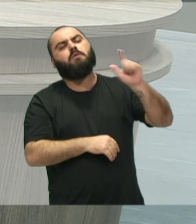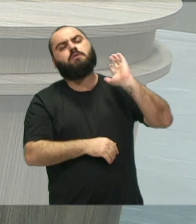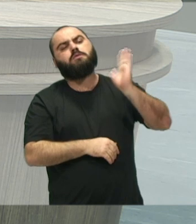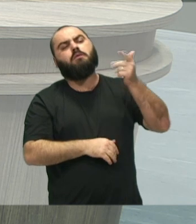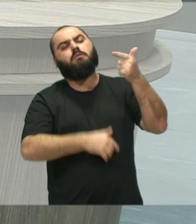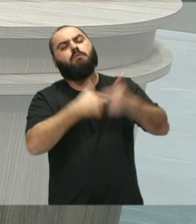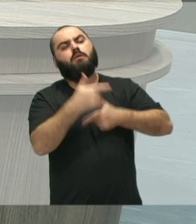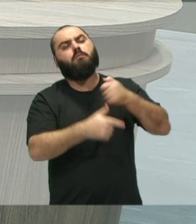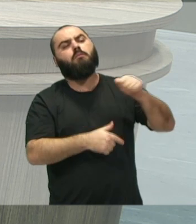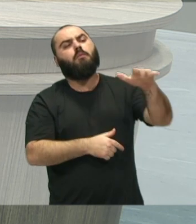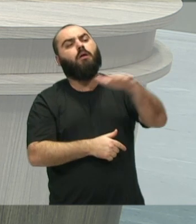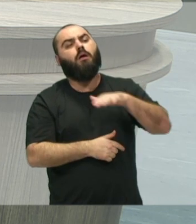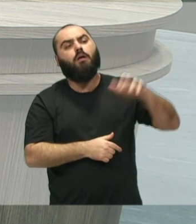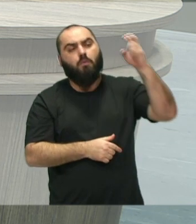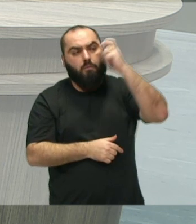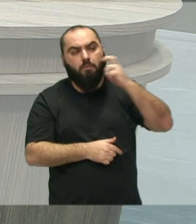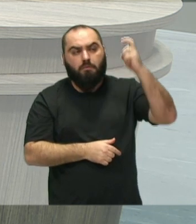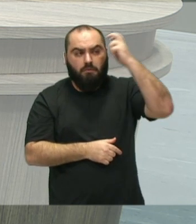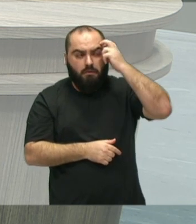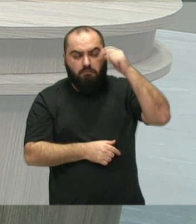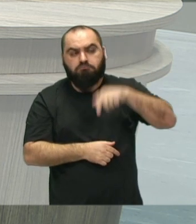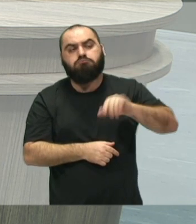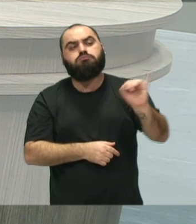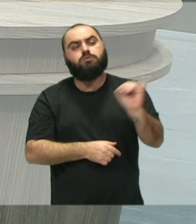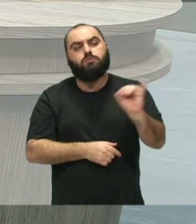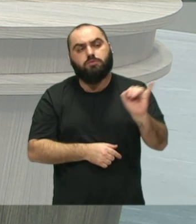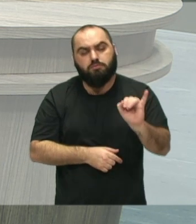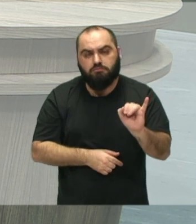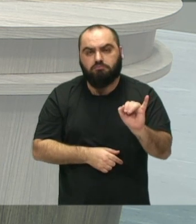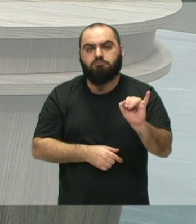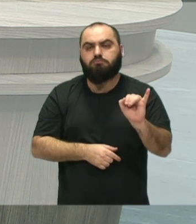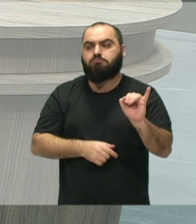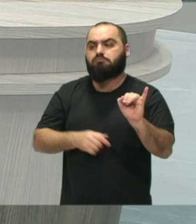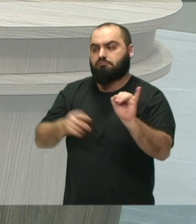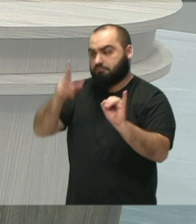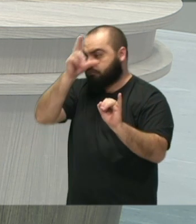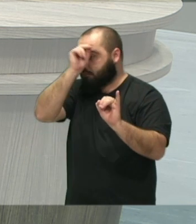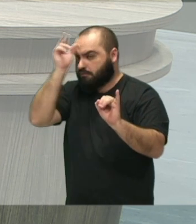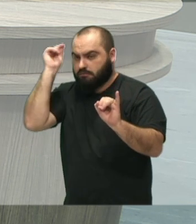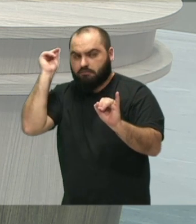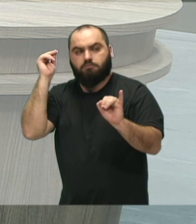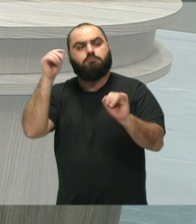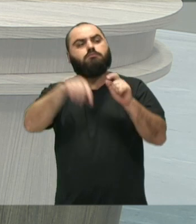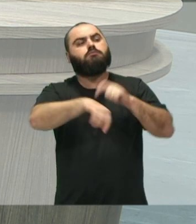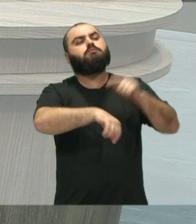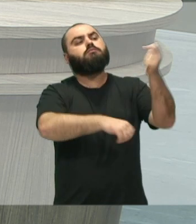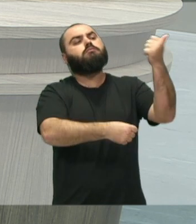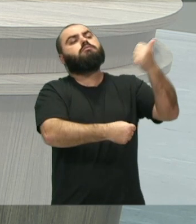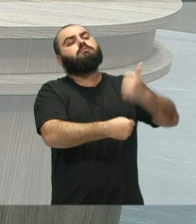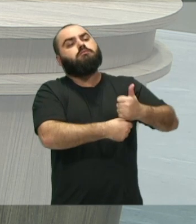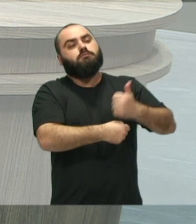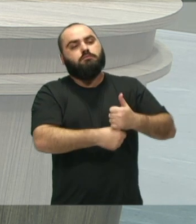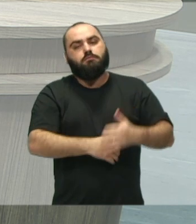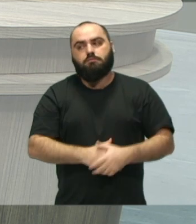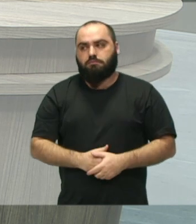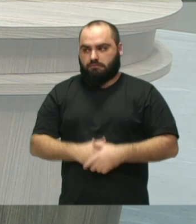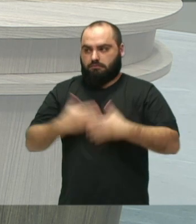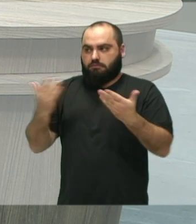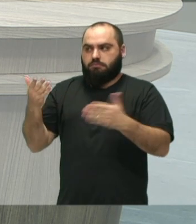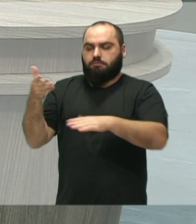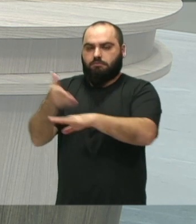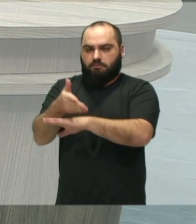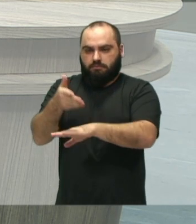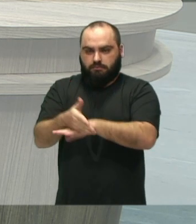cultural aqui de Itajaí, no poder público também, e há quanto tempo você é o diretor do Conservatório? Bom, eu participo aqui da cena